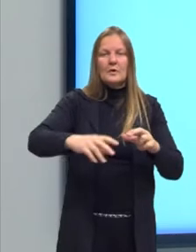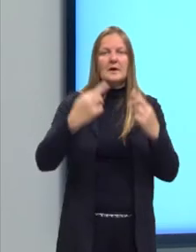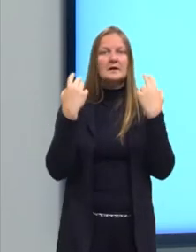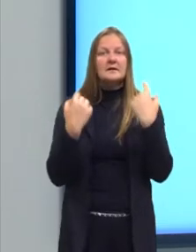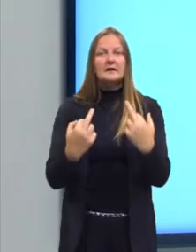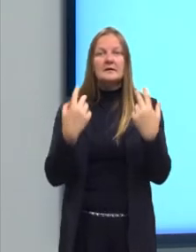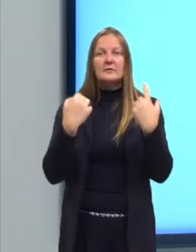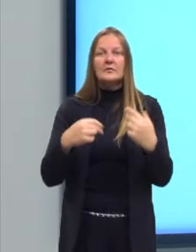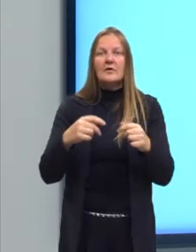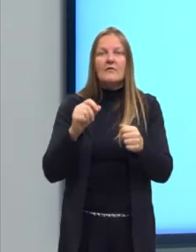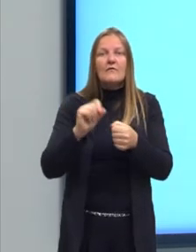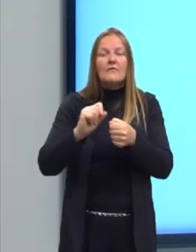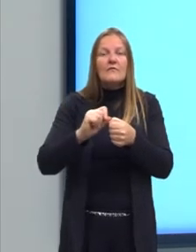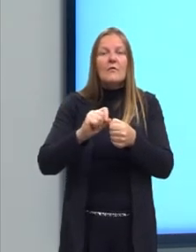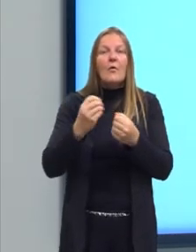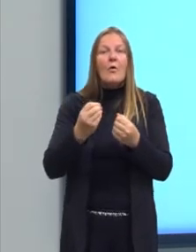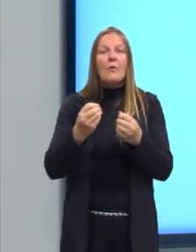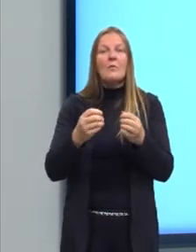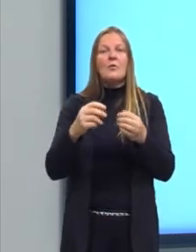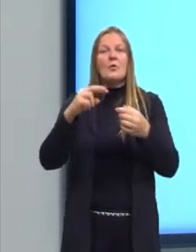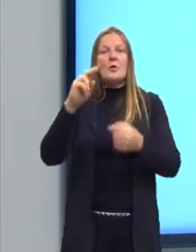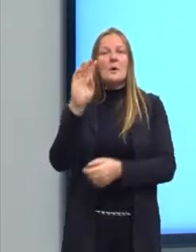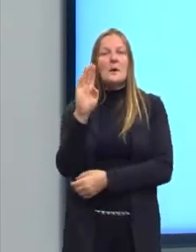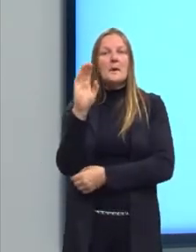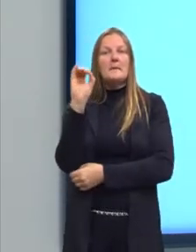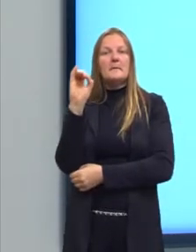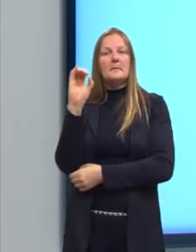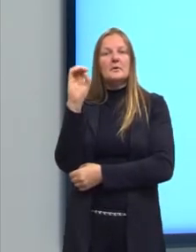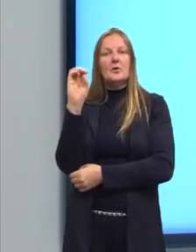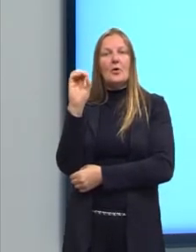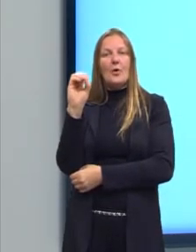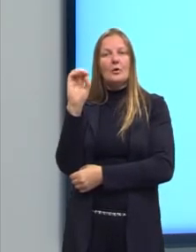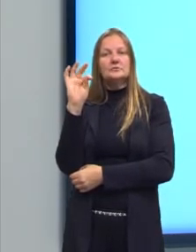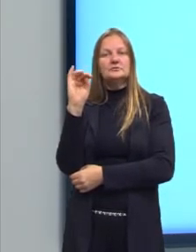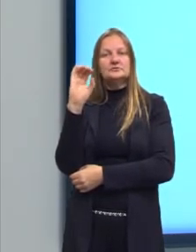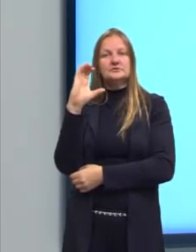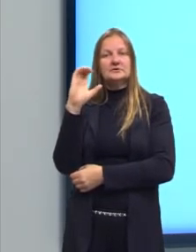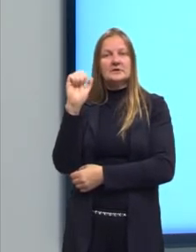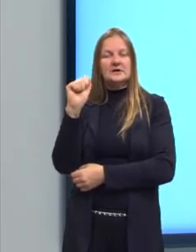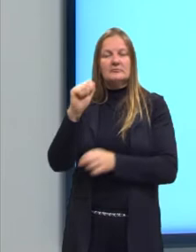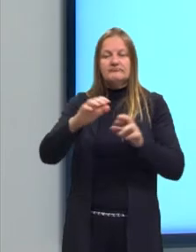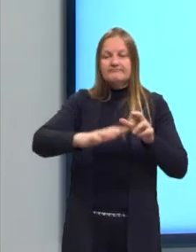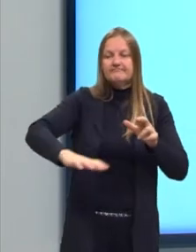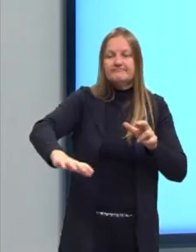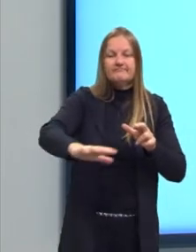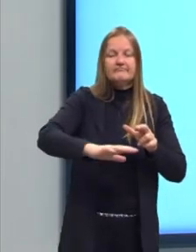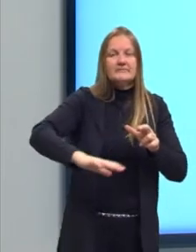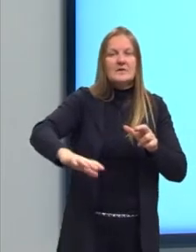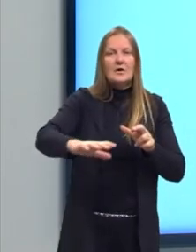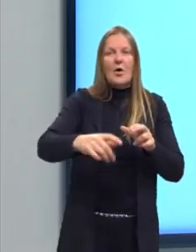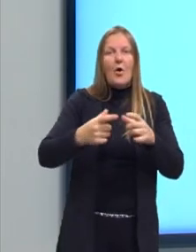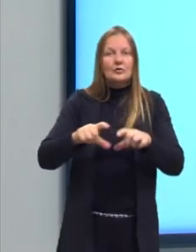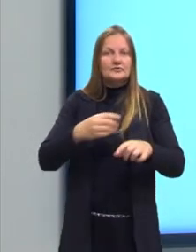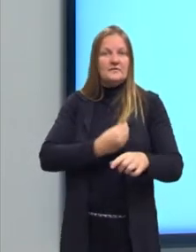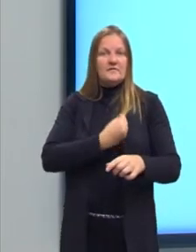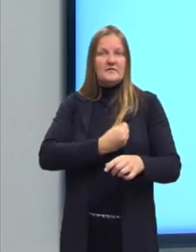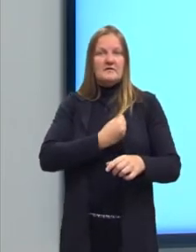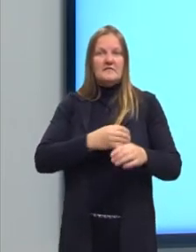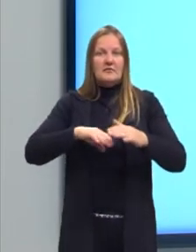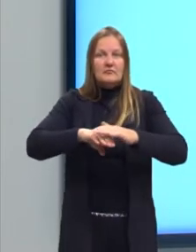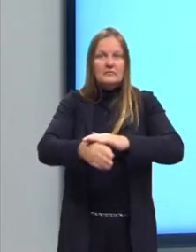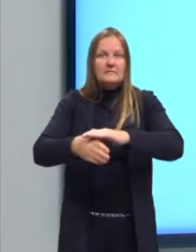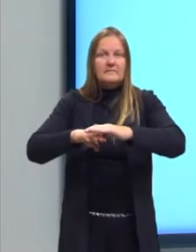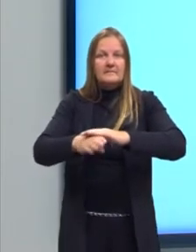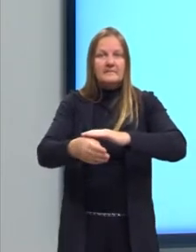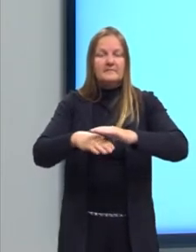determinam a carga biótica máxima do meio, aonde eles vivem, né? Que é o